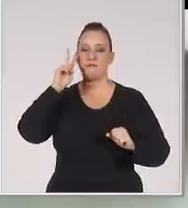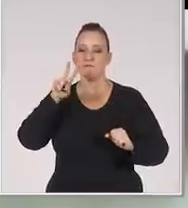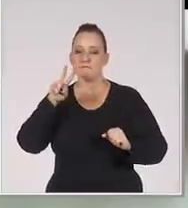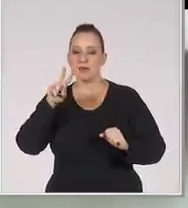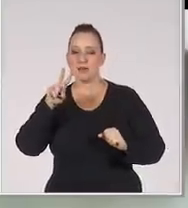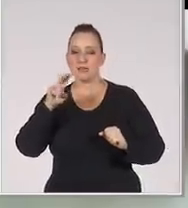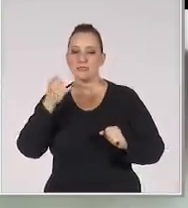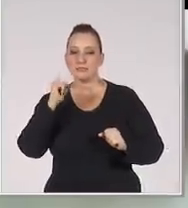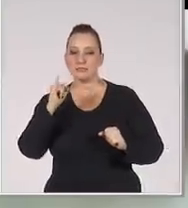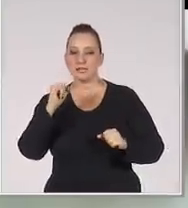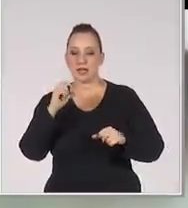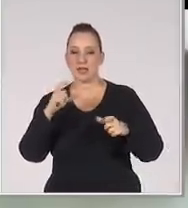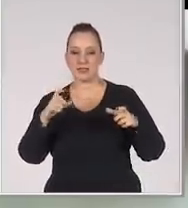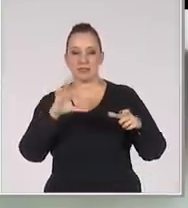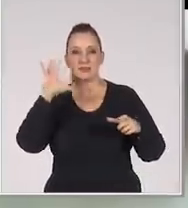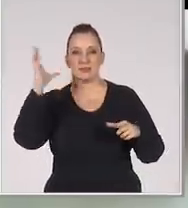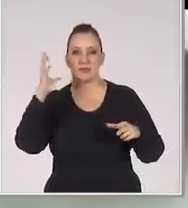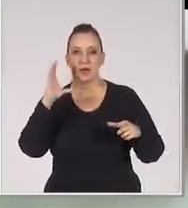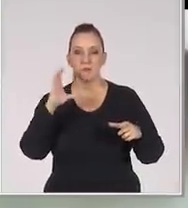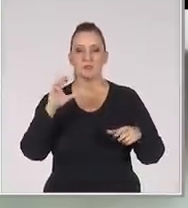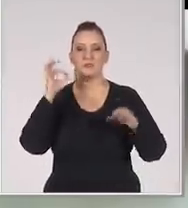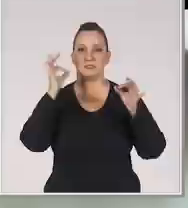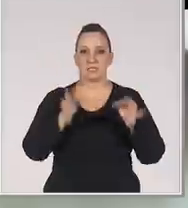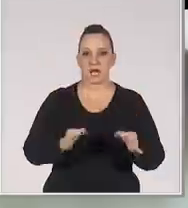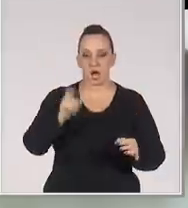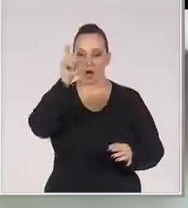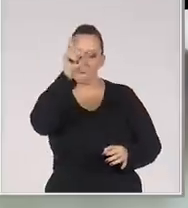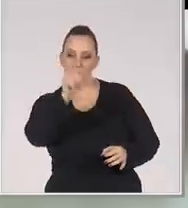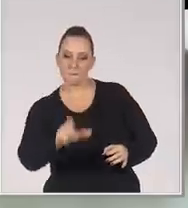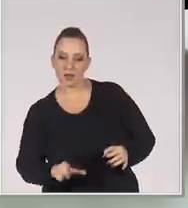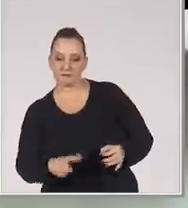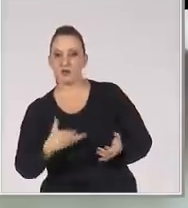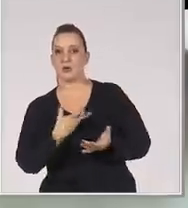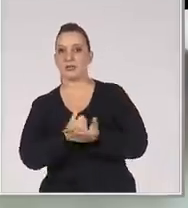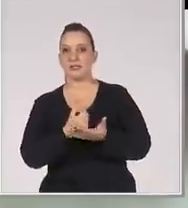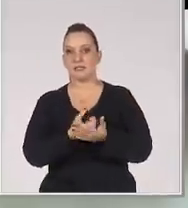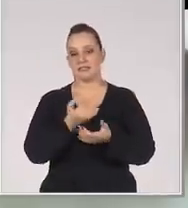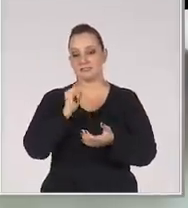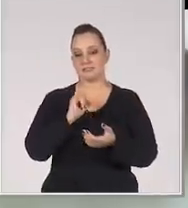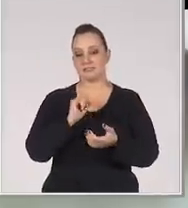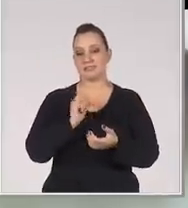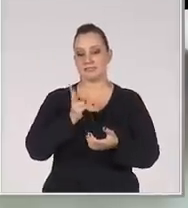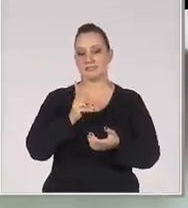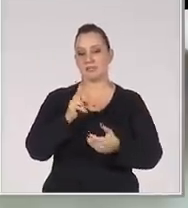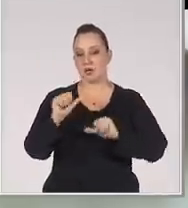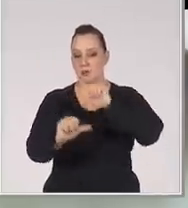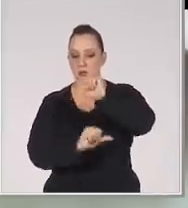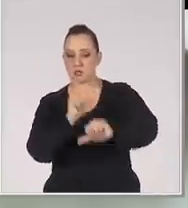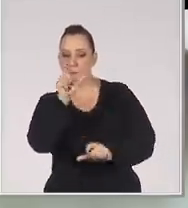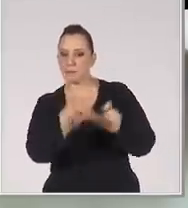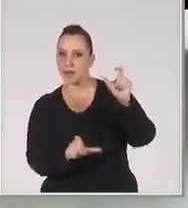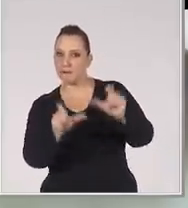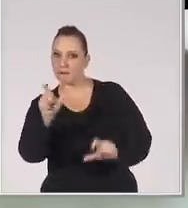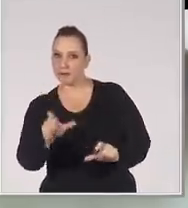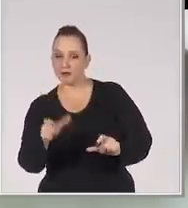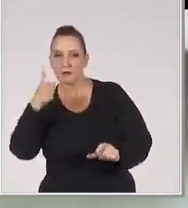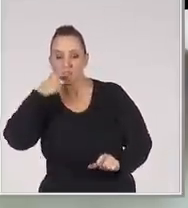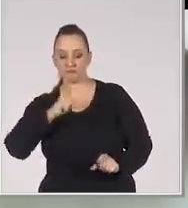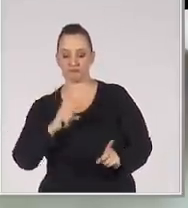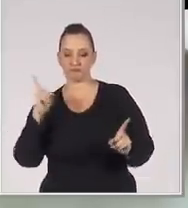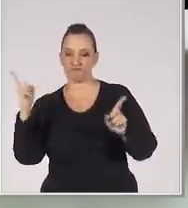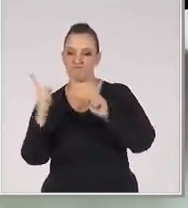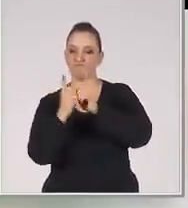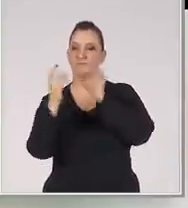sazonalidade O perfil desse cliente Se o perfil desse cliente está mudando Para ele poder fazer Uma abordagem